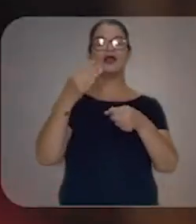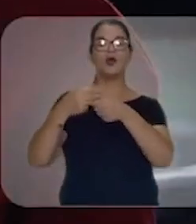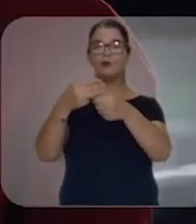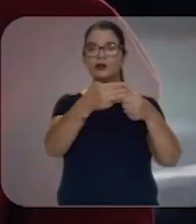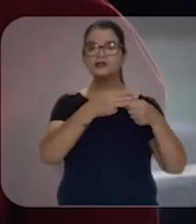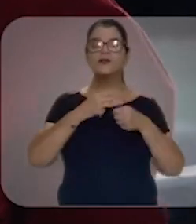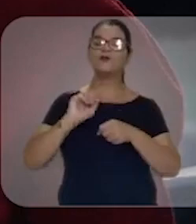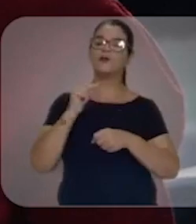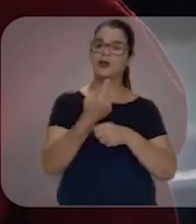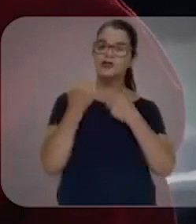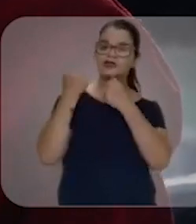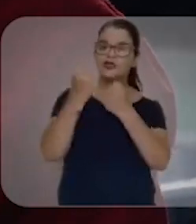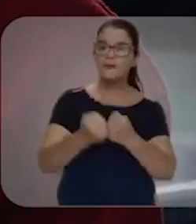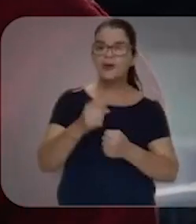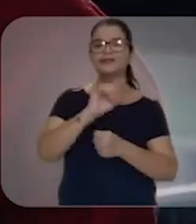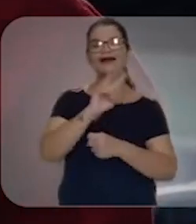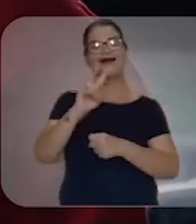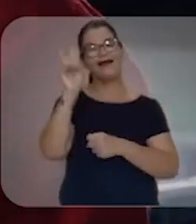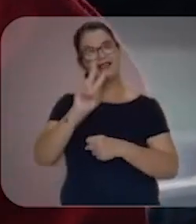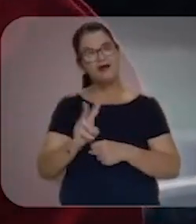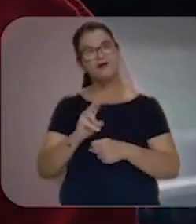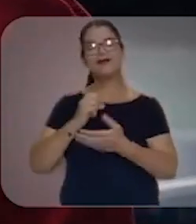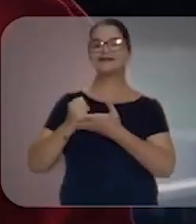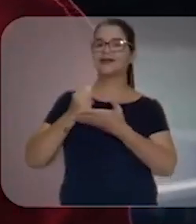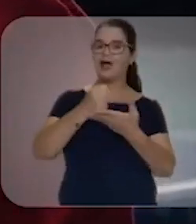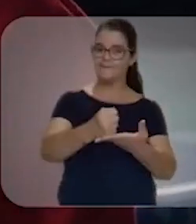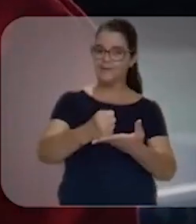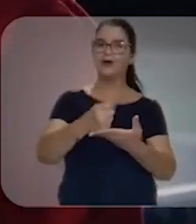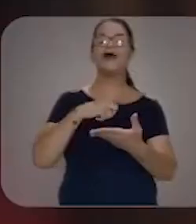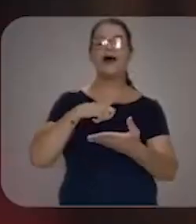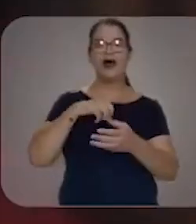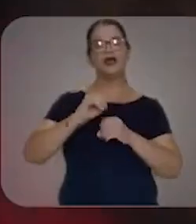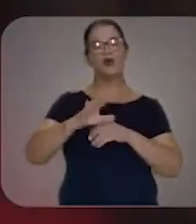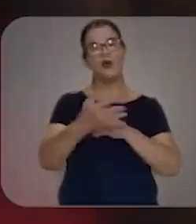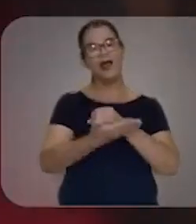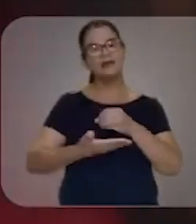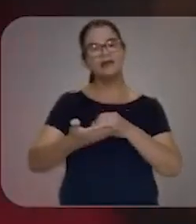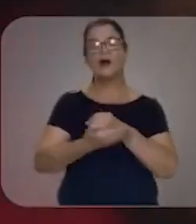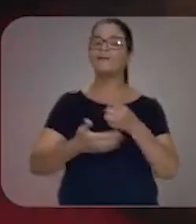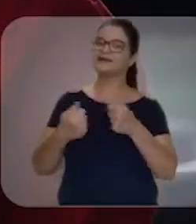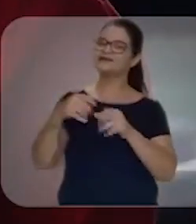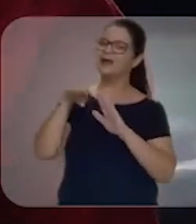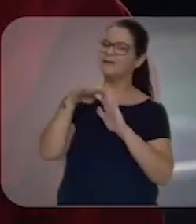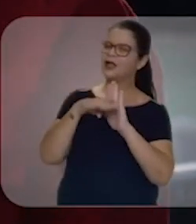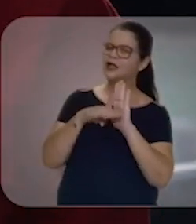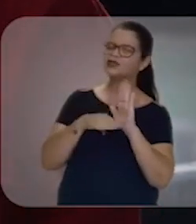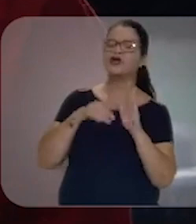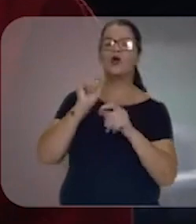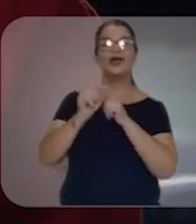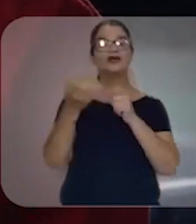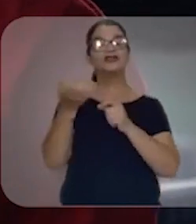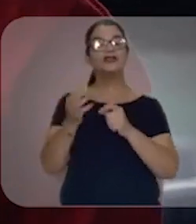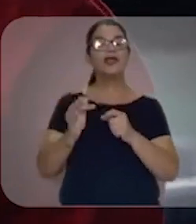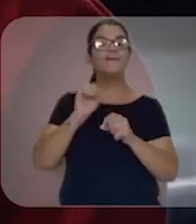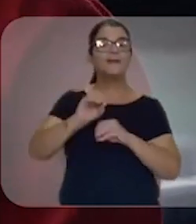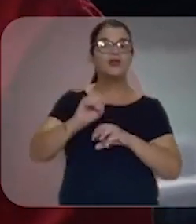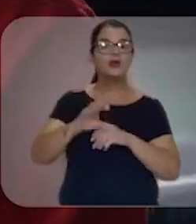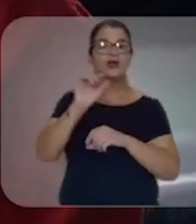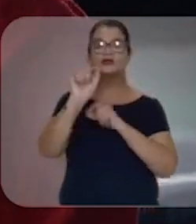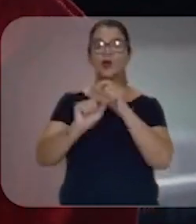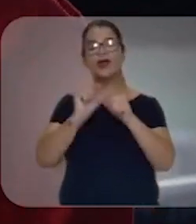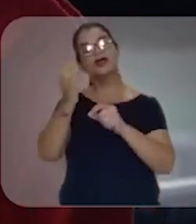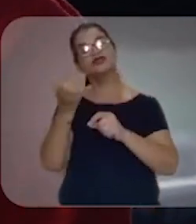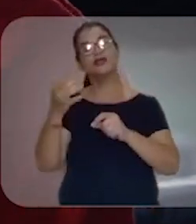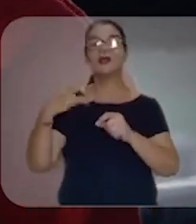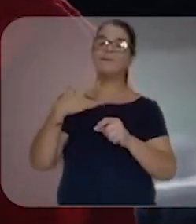os municípios para que a gente possa cada vez mais apoiar a educação básica. A gente precisa planejar, planejar o que a gente quer para a educação, o